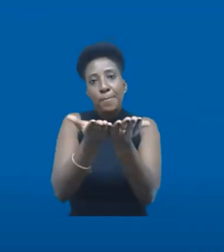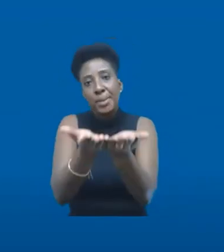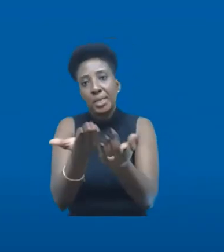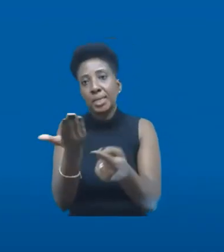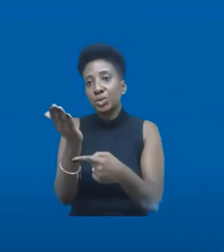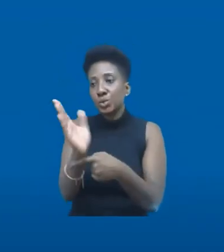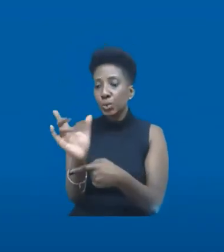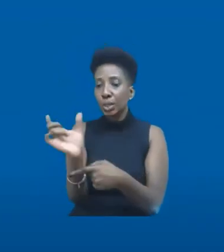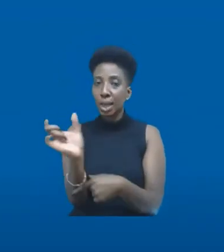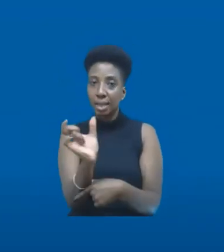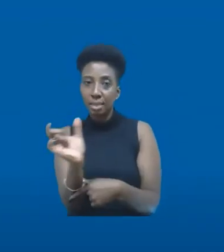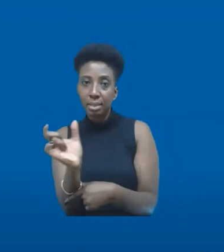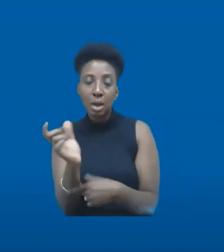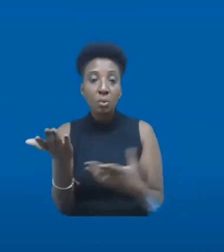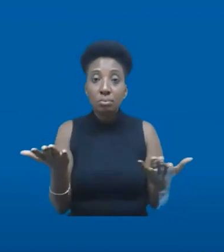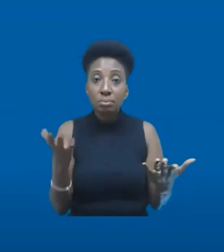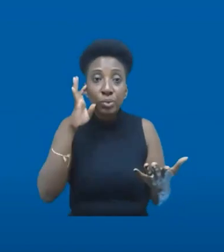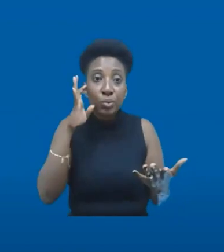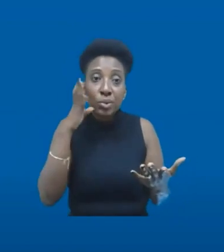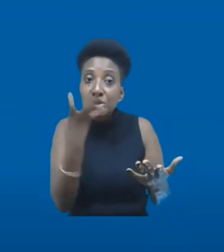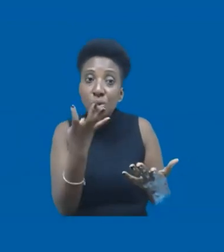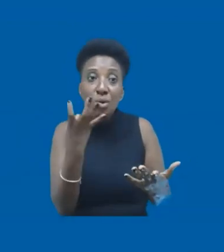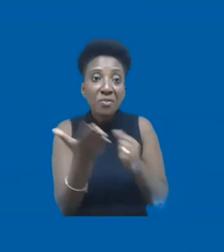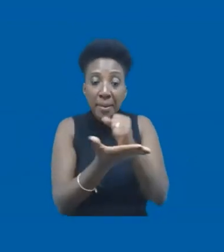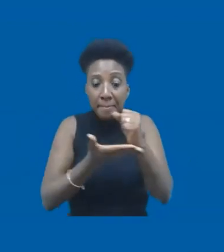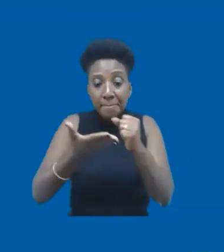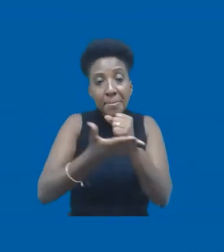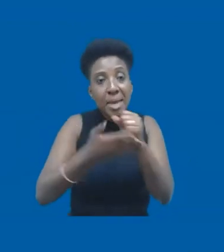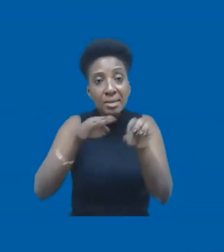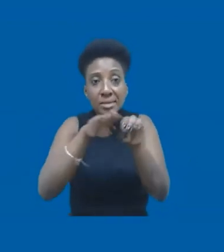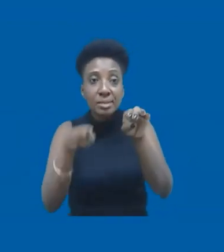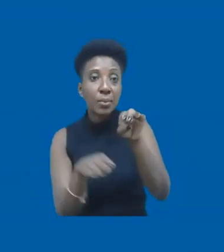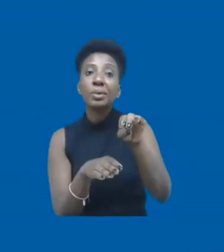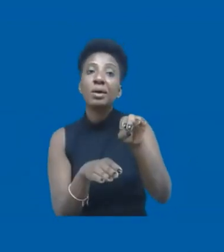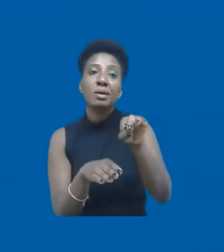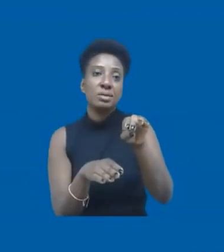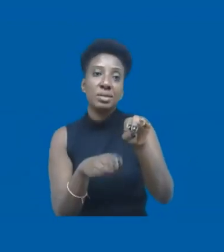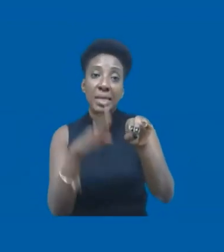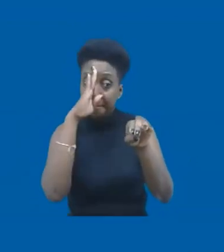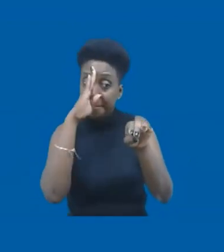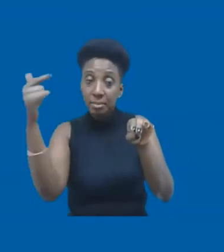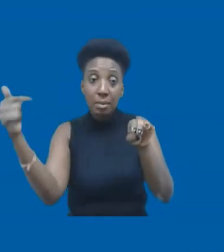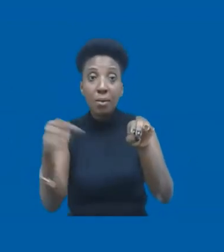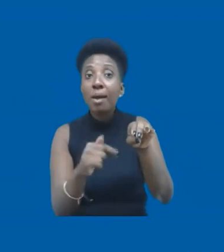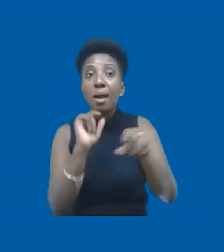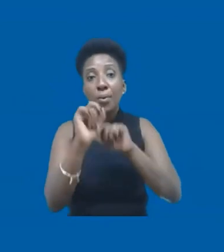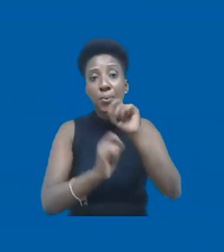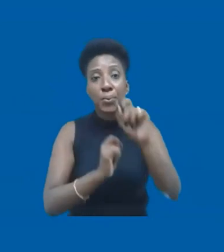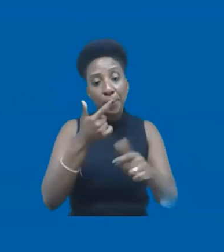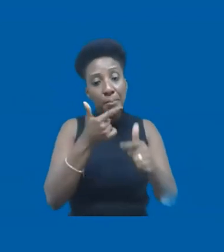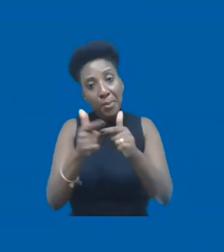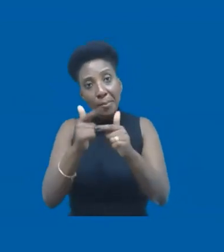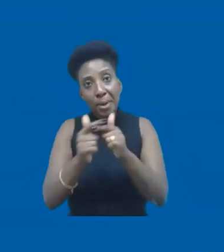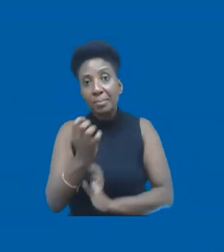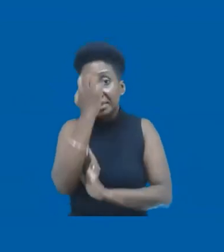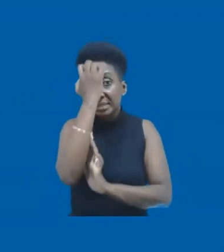cartão, faz não sei o quê, mas não resolve a raiz, que são as desigualdades. E isso é um problema extremamente sério